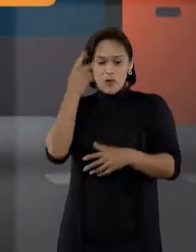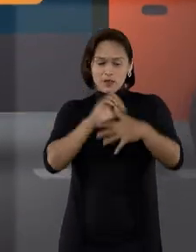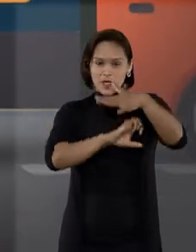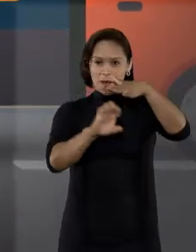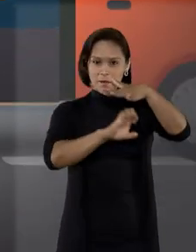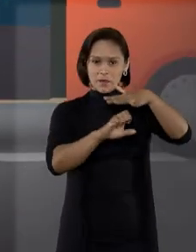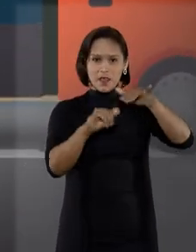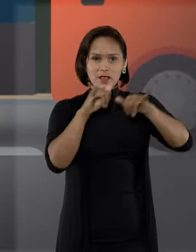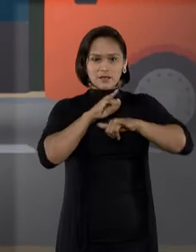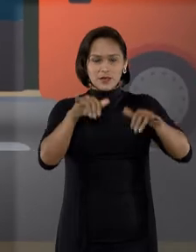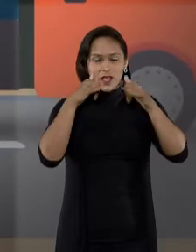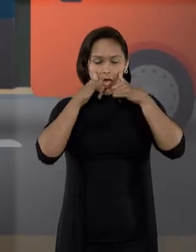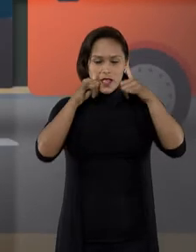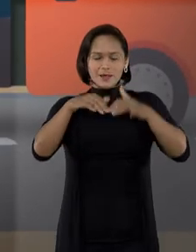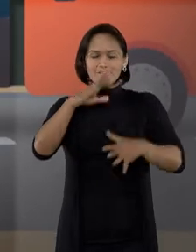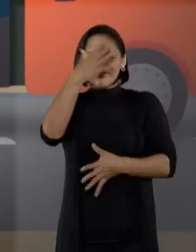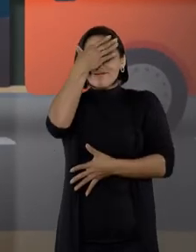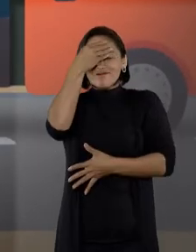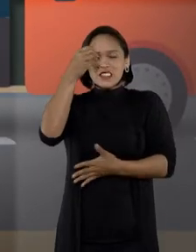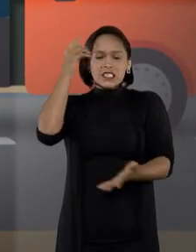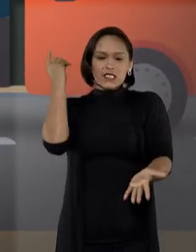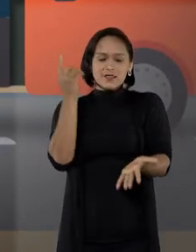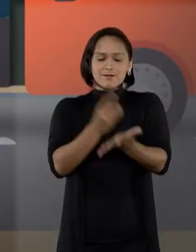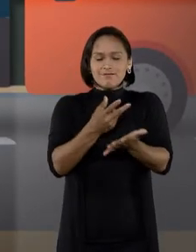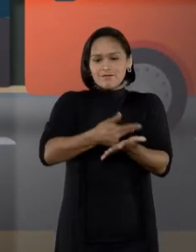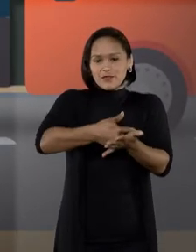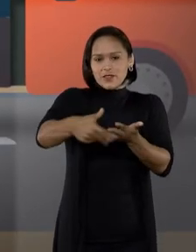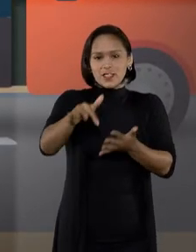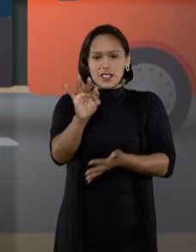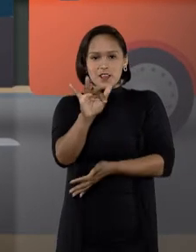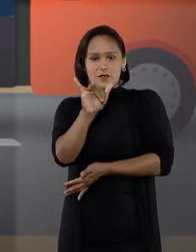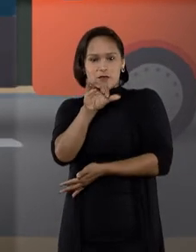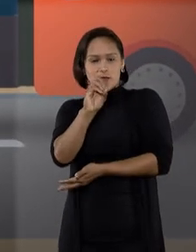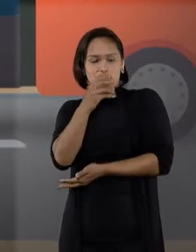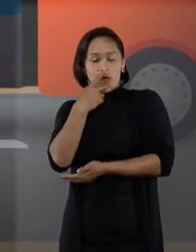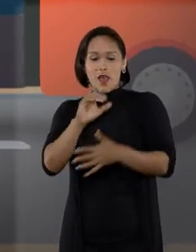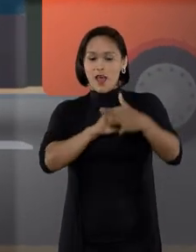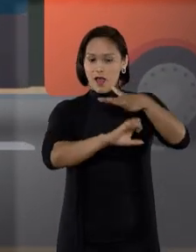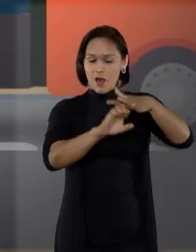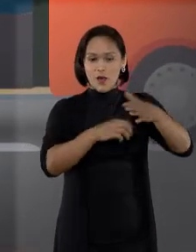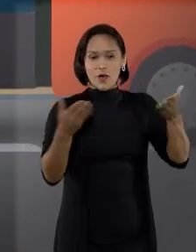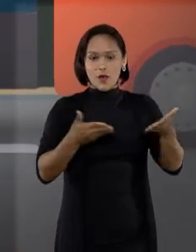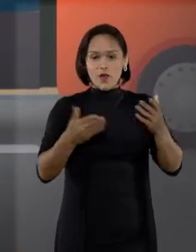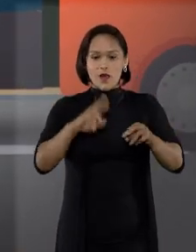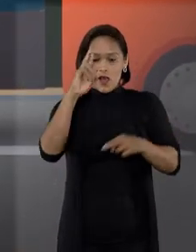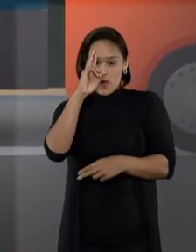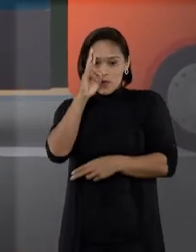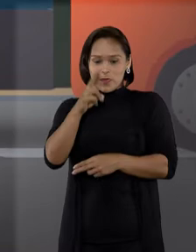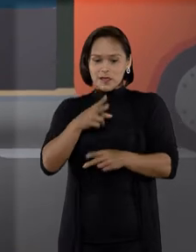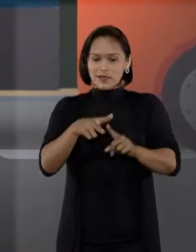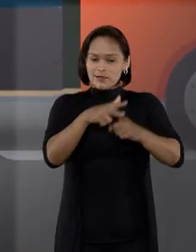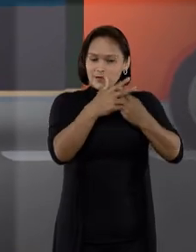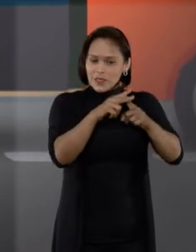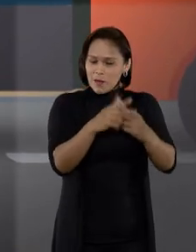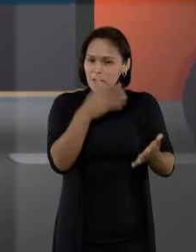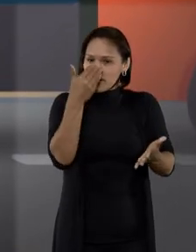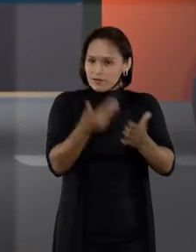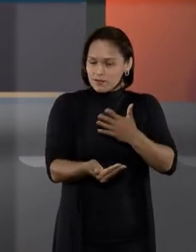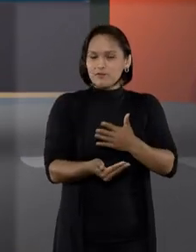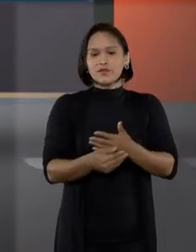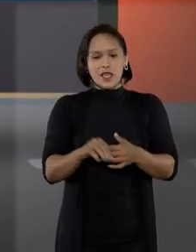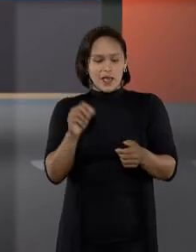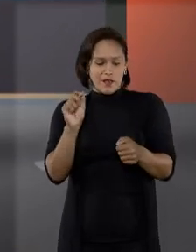da empresa de energia elétrica esqueceu fios desencapados no chão. A companhia agora é obrigada a reparar os